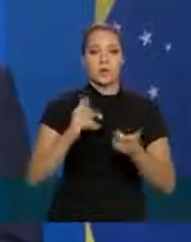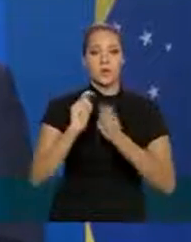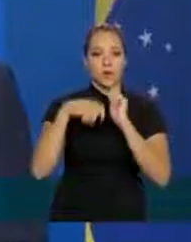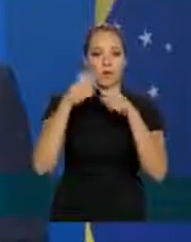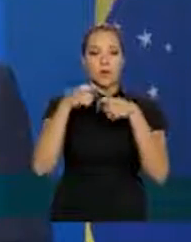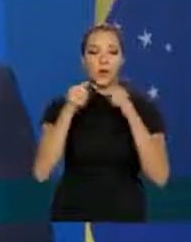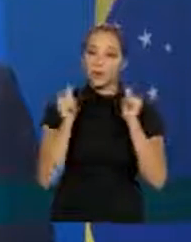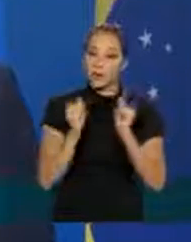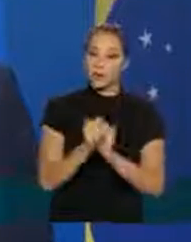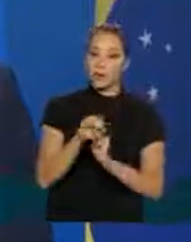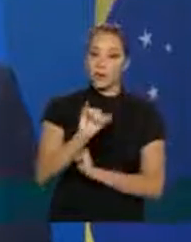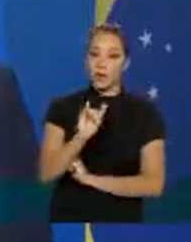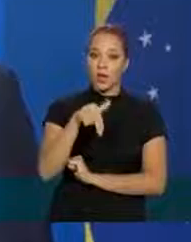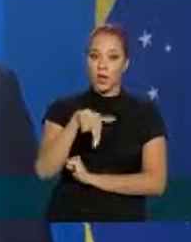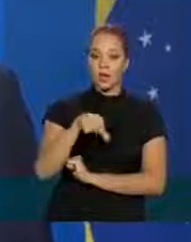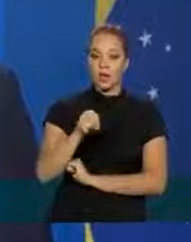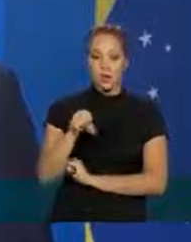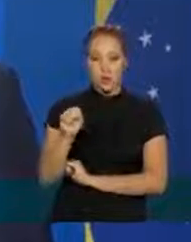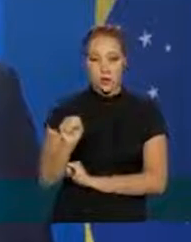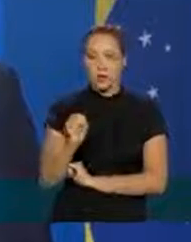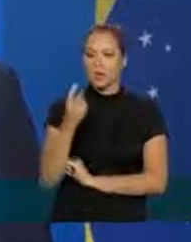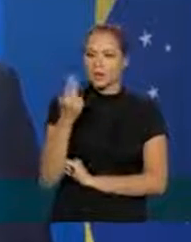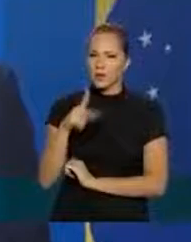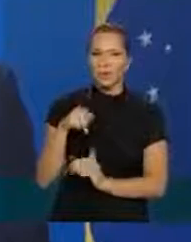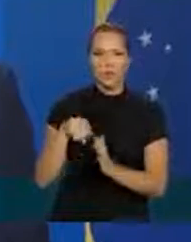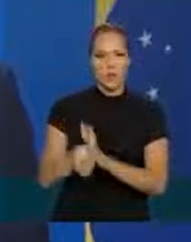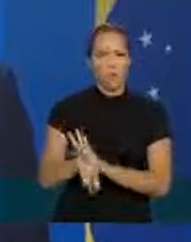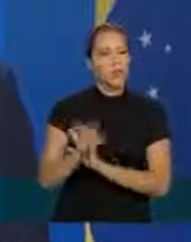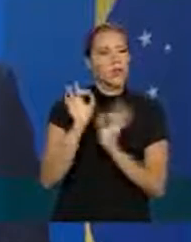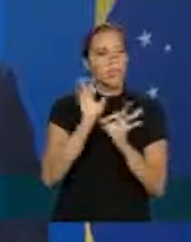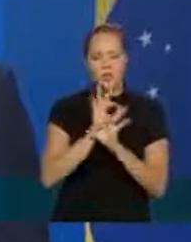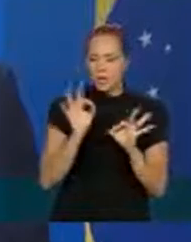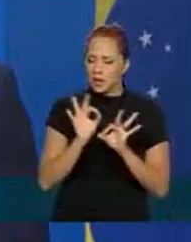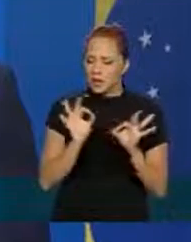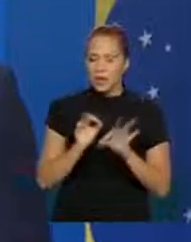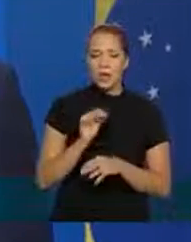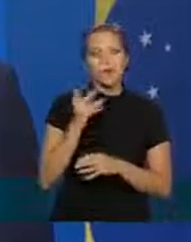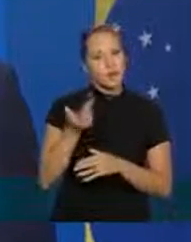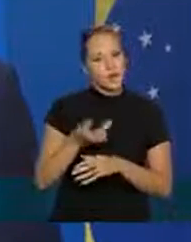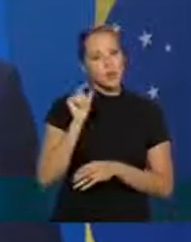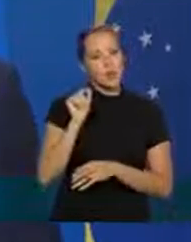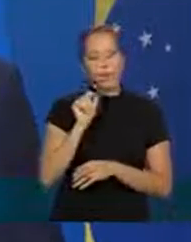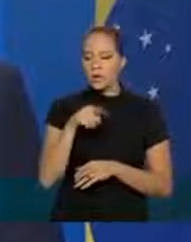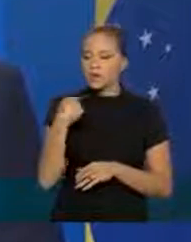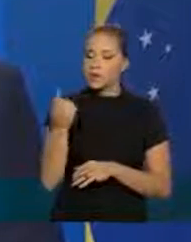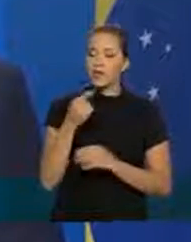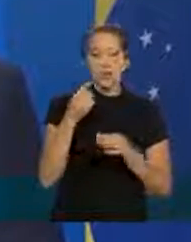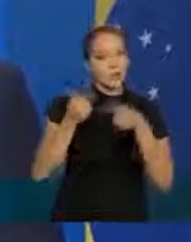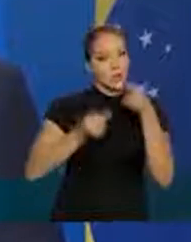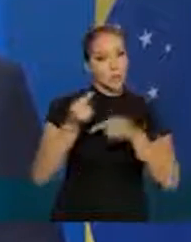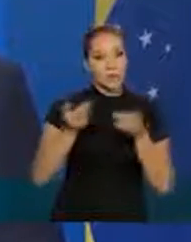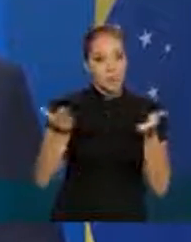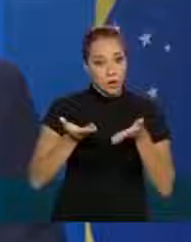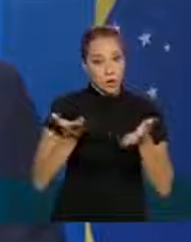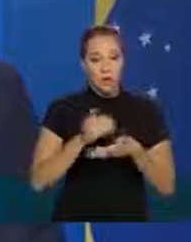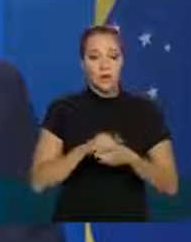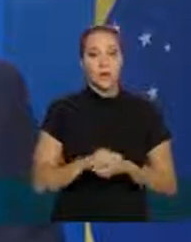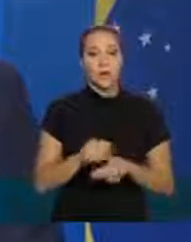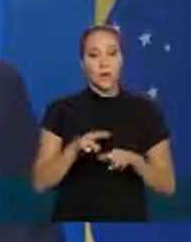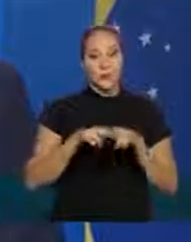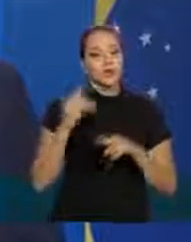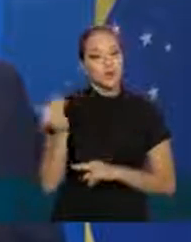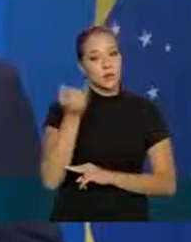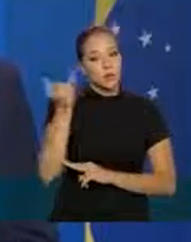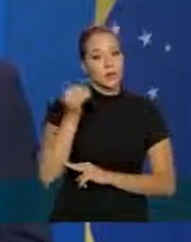mas a sua pergunta é excelente exatamente é o que estamos discutindo nesse momento por isso que é importante a